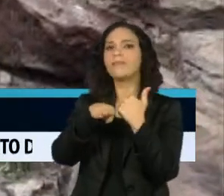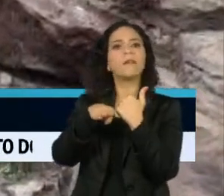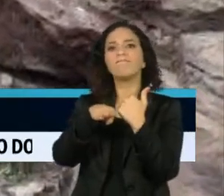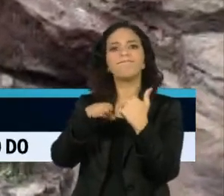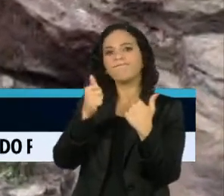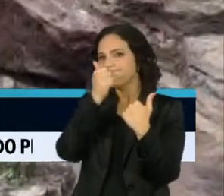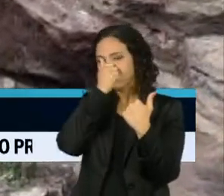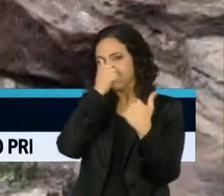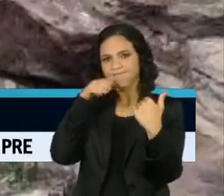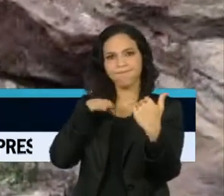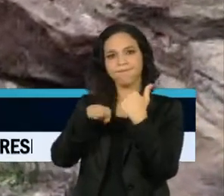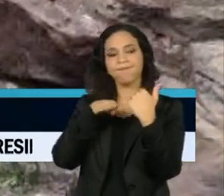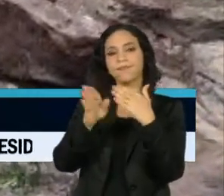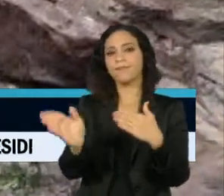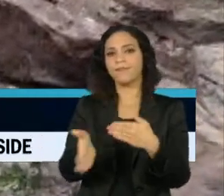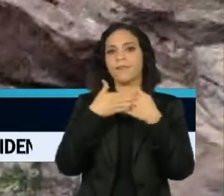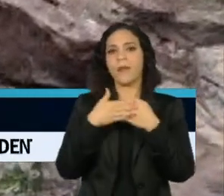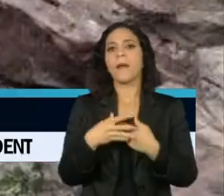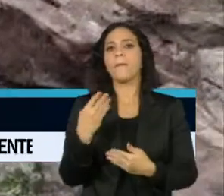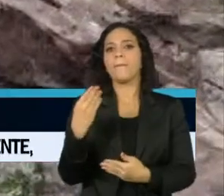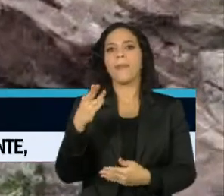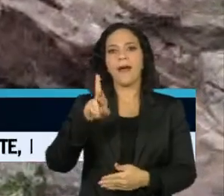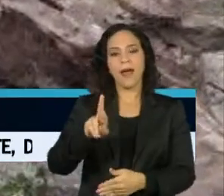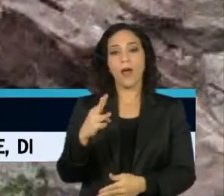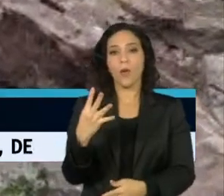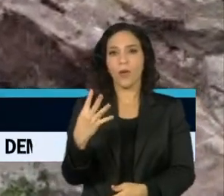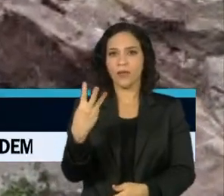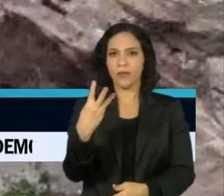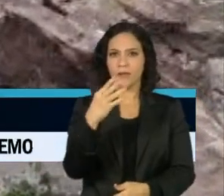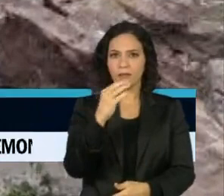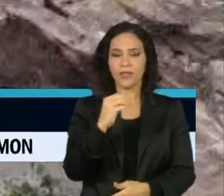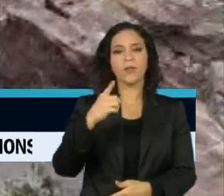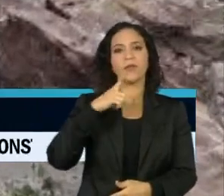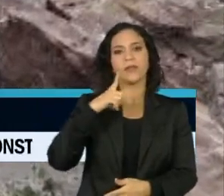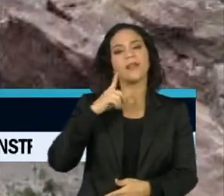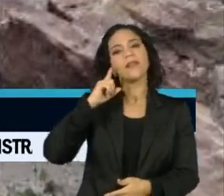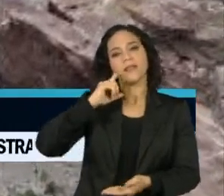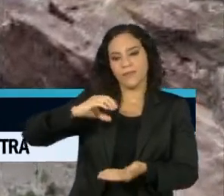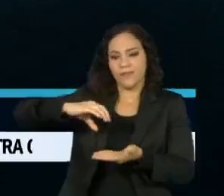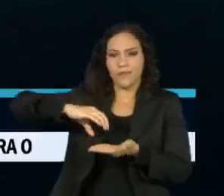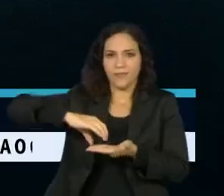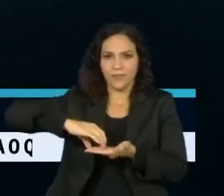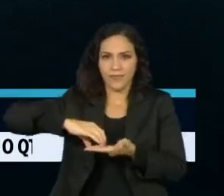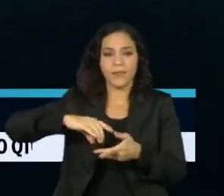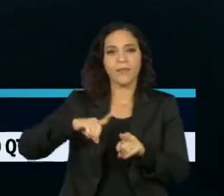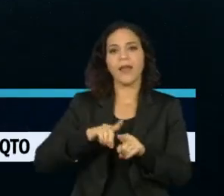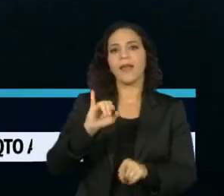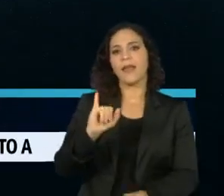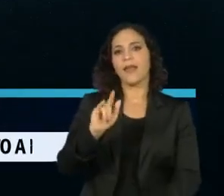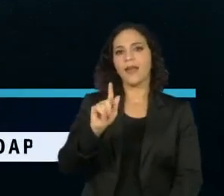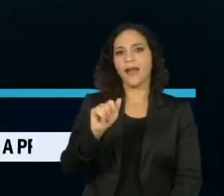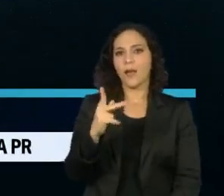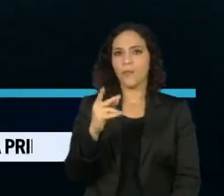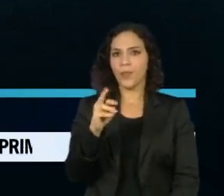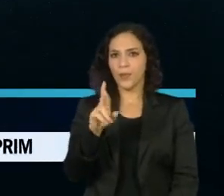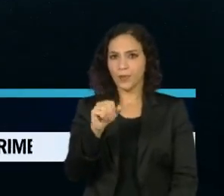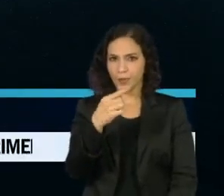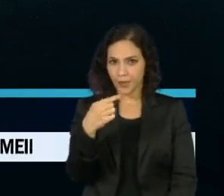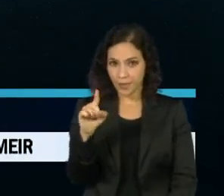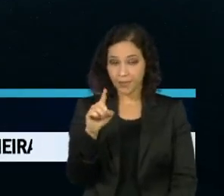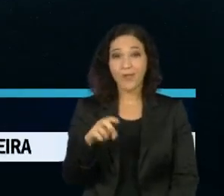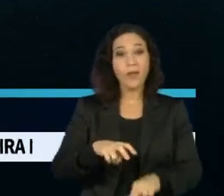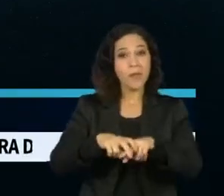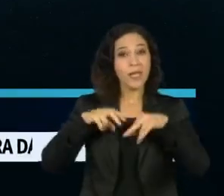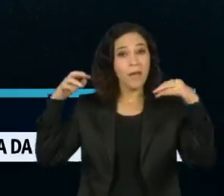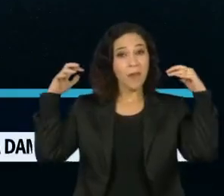de veículos na BR-430 entre os municípios de Caetité e Igaporã. Por conta das tempestades, o